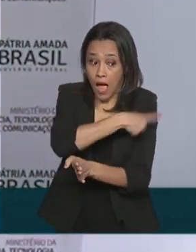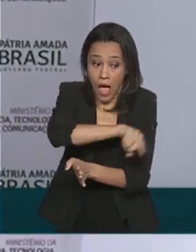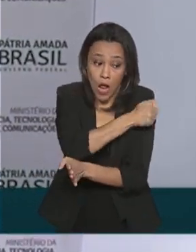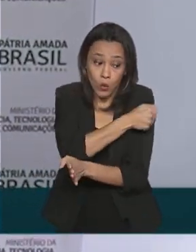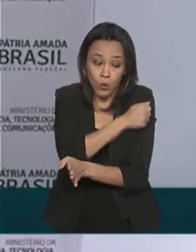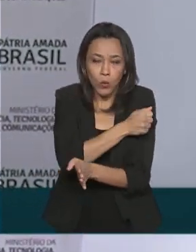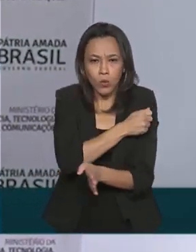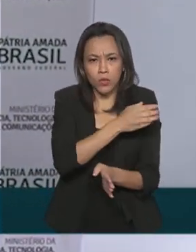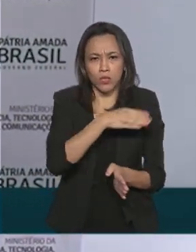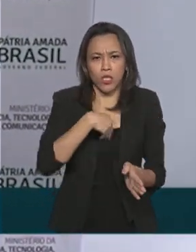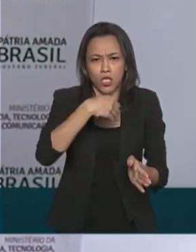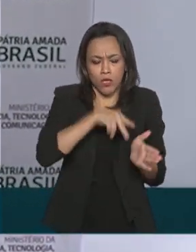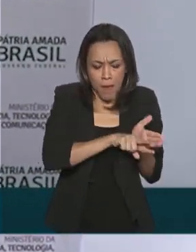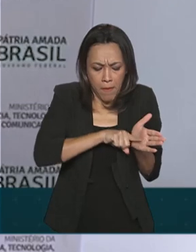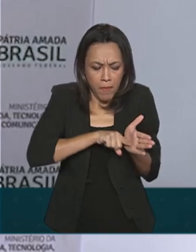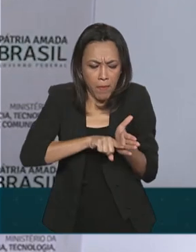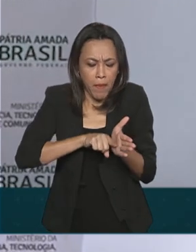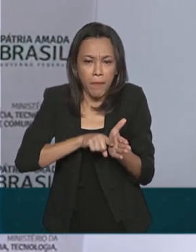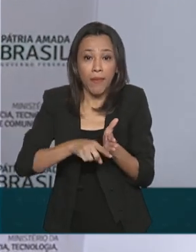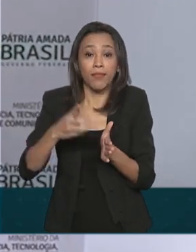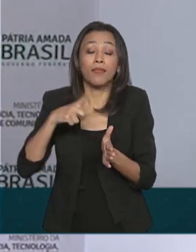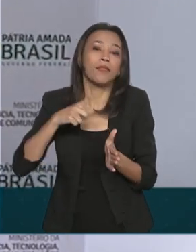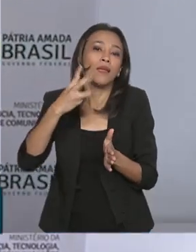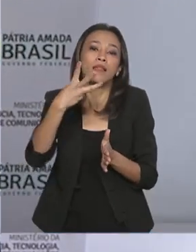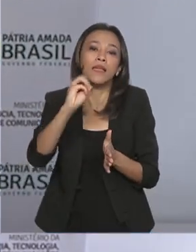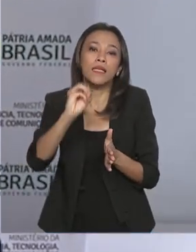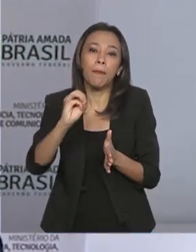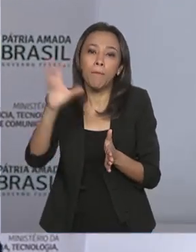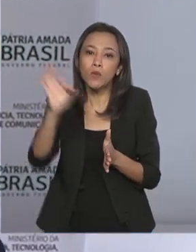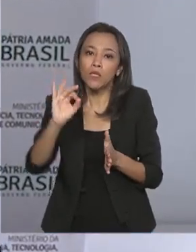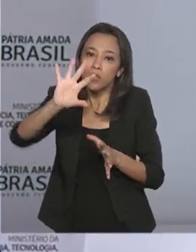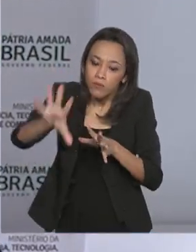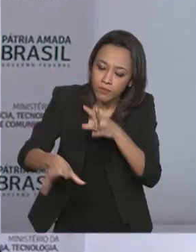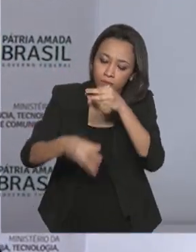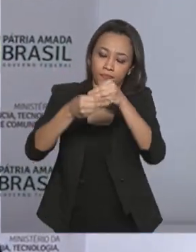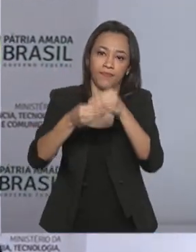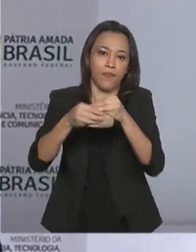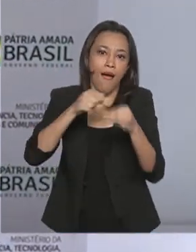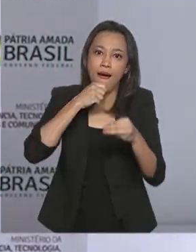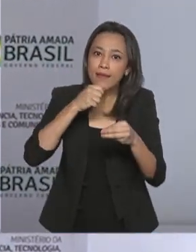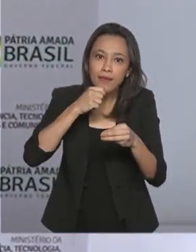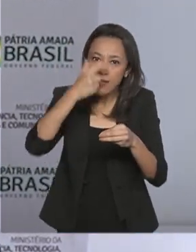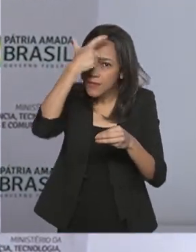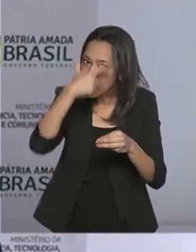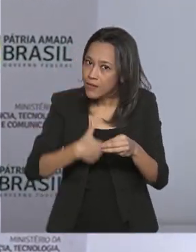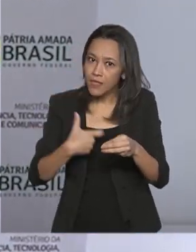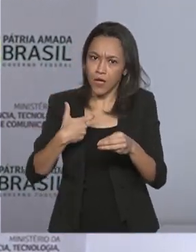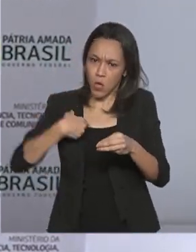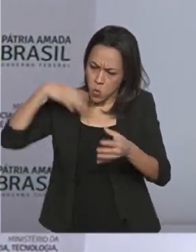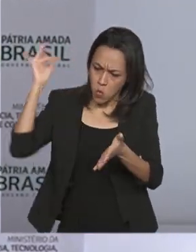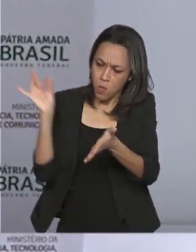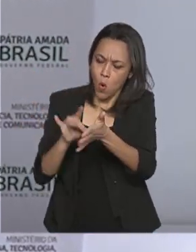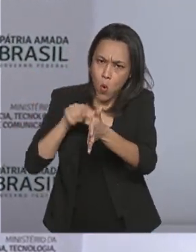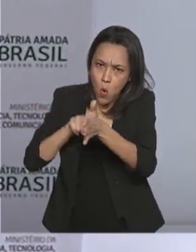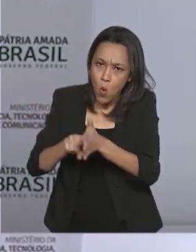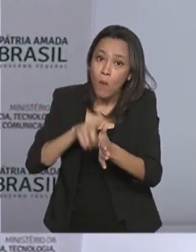recebem 30% a mais do seu salário, mesmo não sendo cientista. Sejam um aluno de iniciação científica. Obrigado.